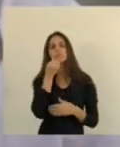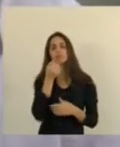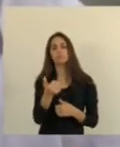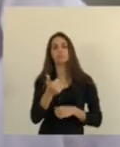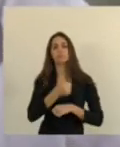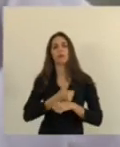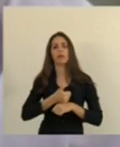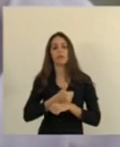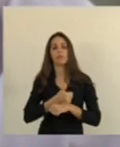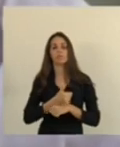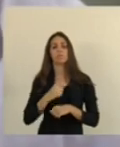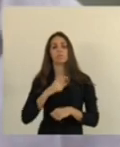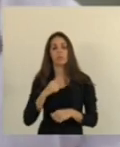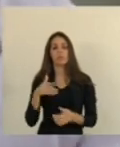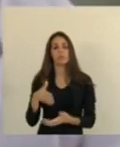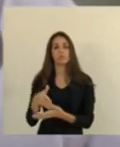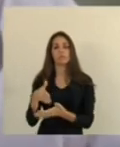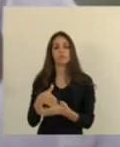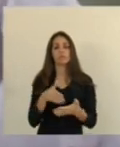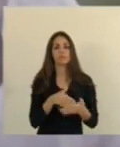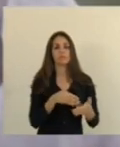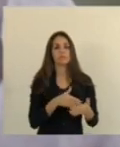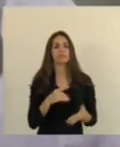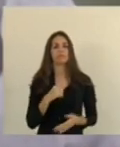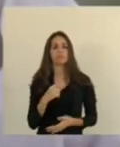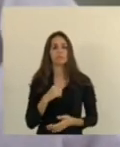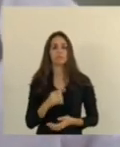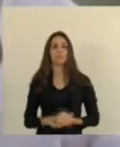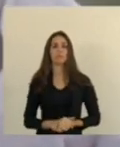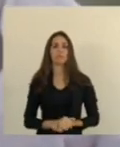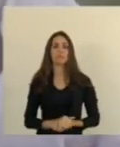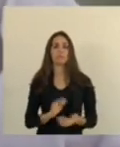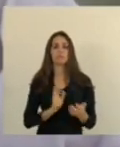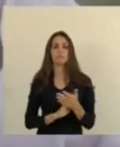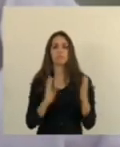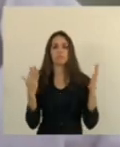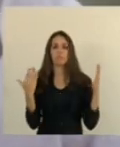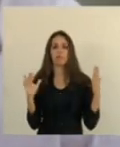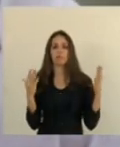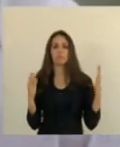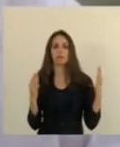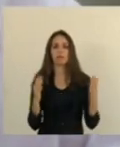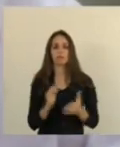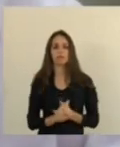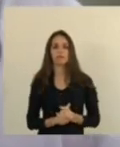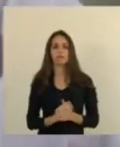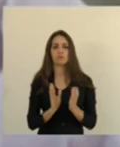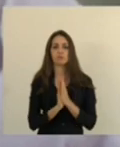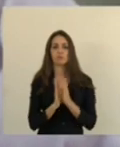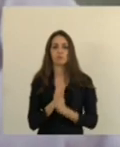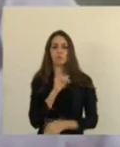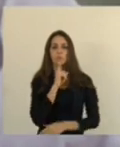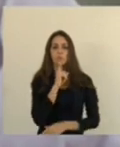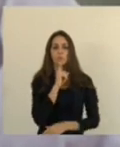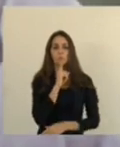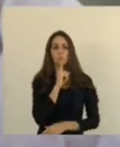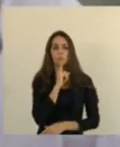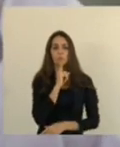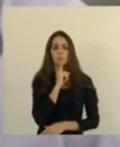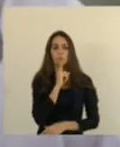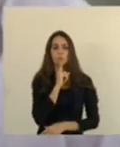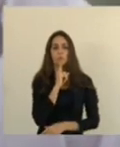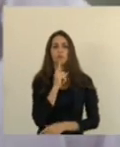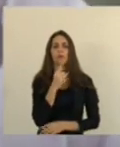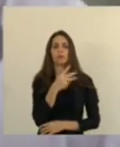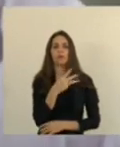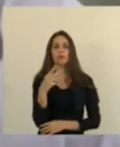apesar das dificuldades que tem enfrentado. Parabéns pelo seu aniversário de